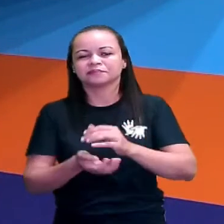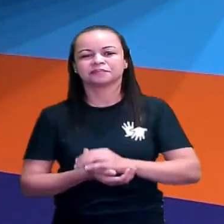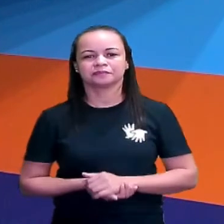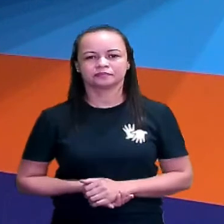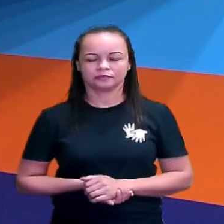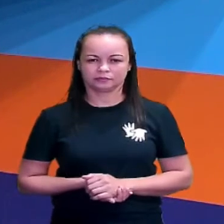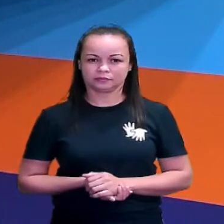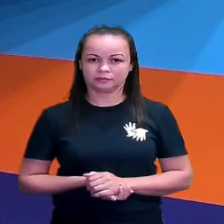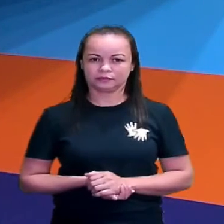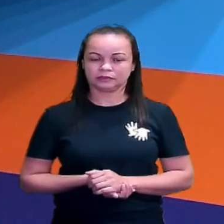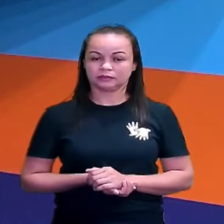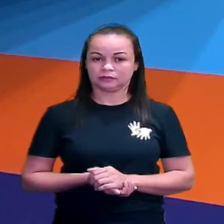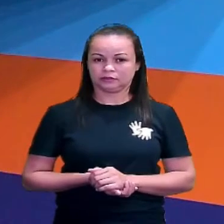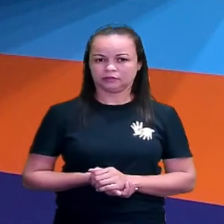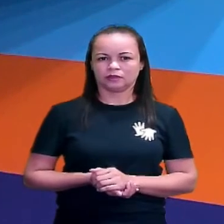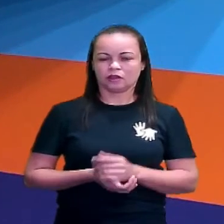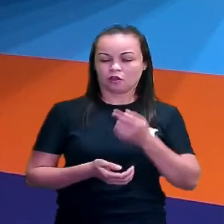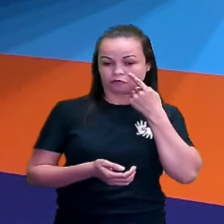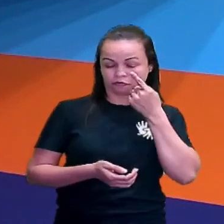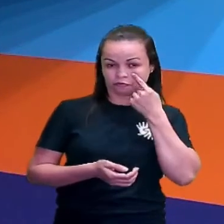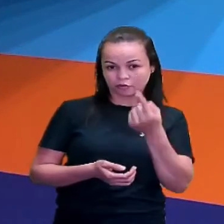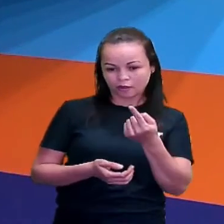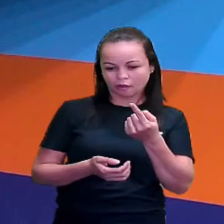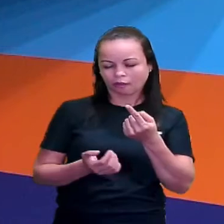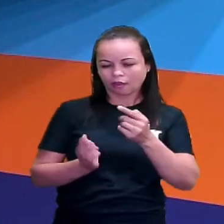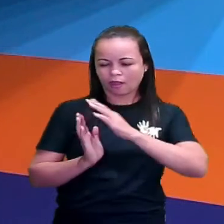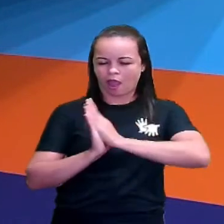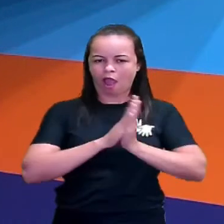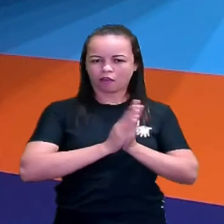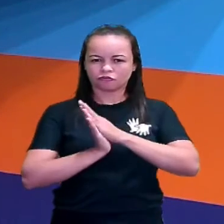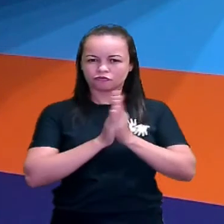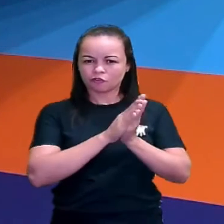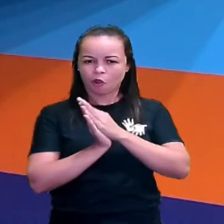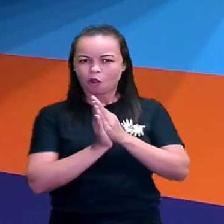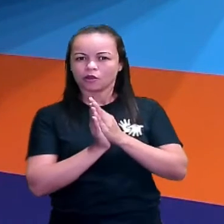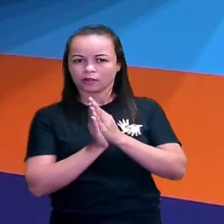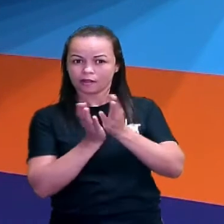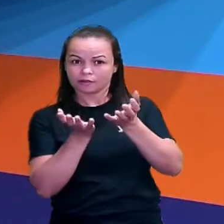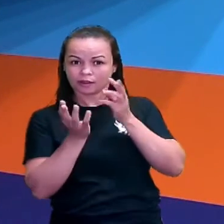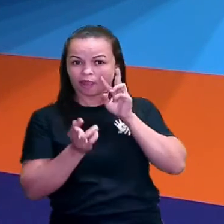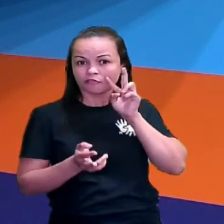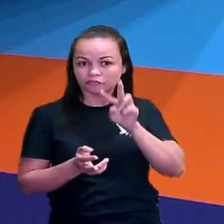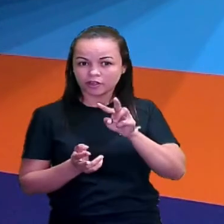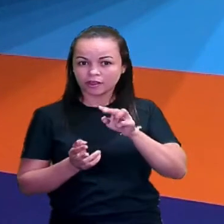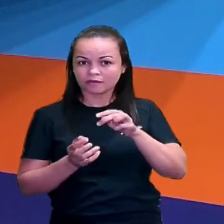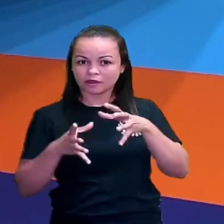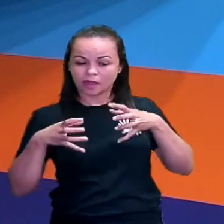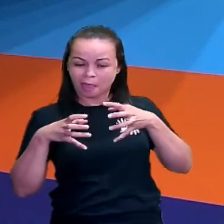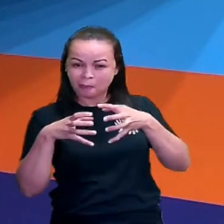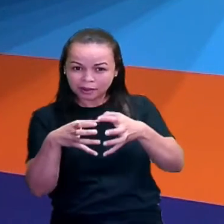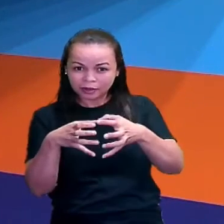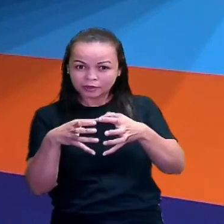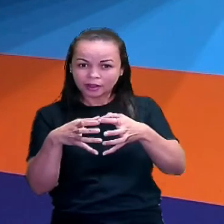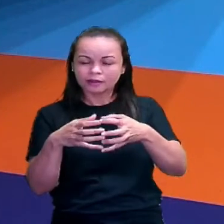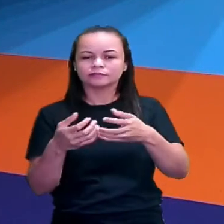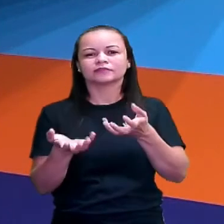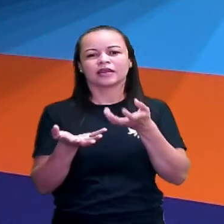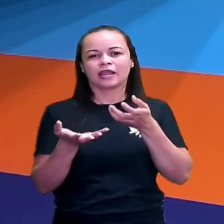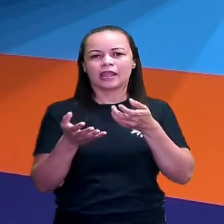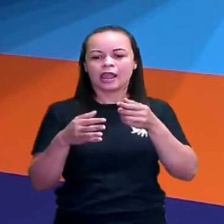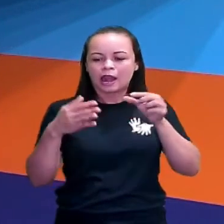Quer ver a foca fazer uma briga? É